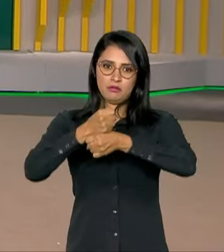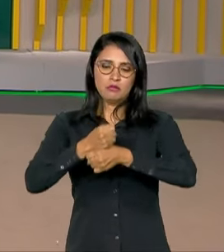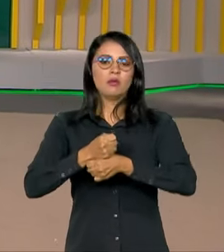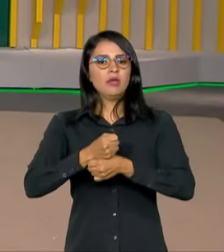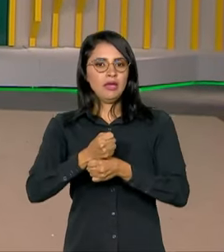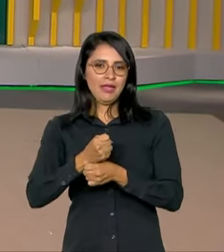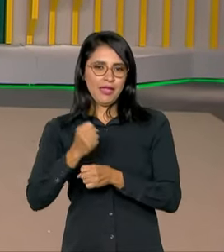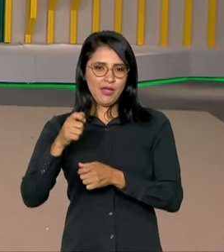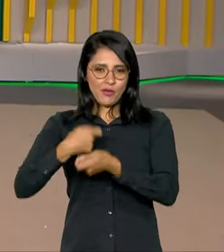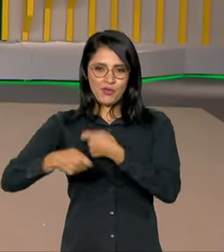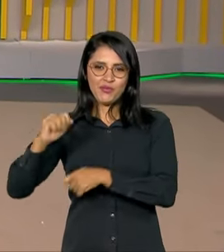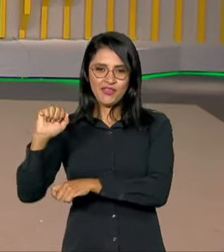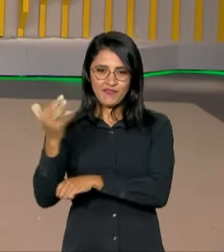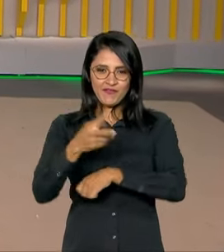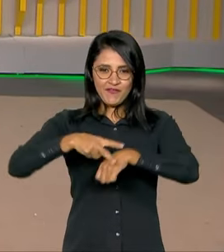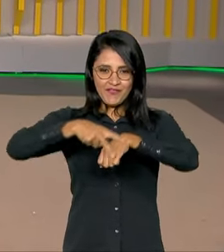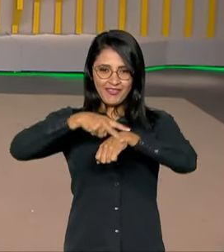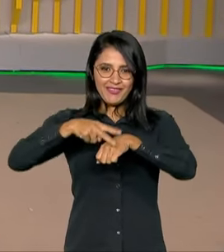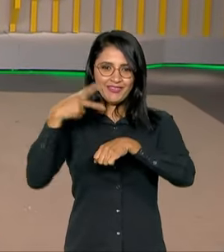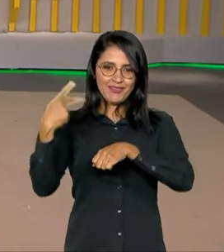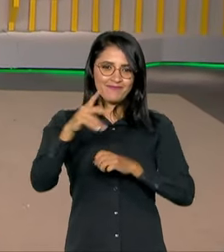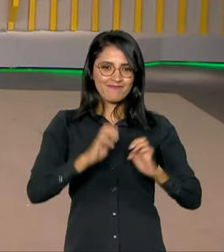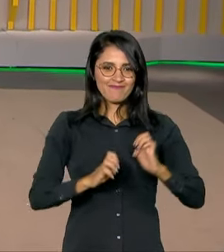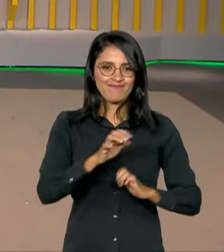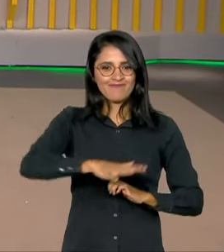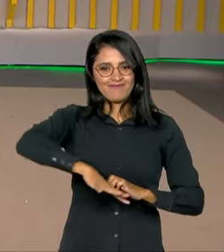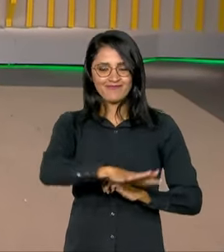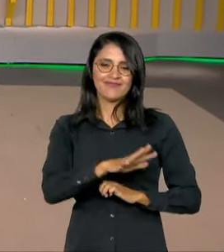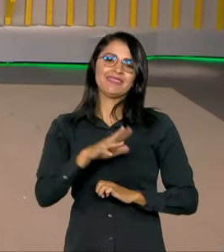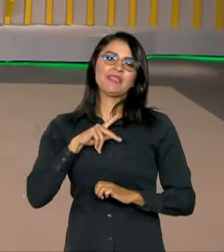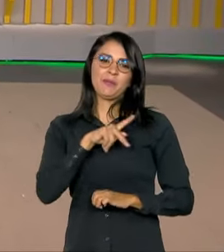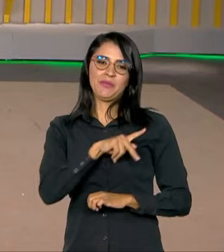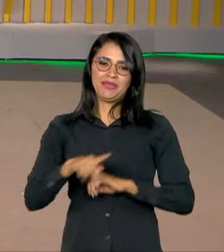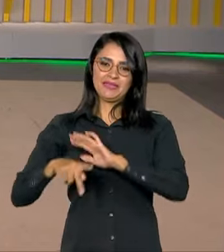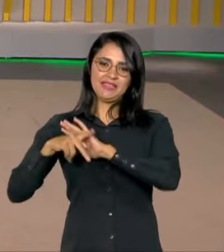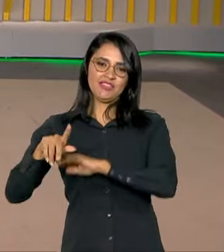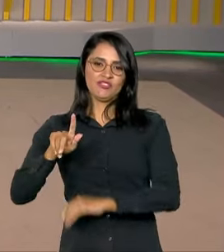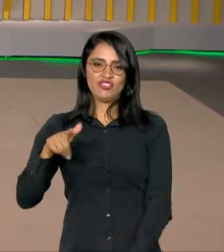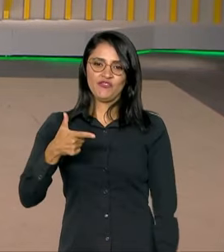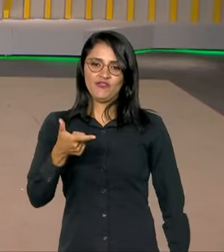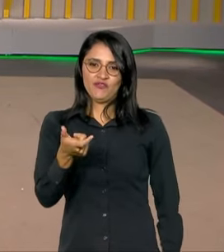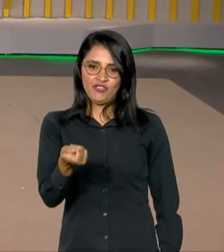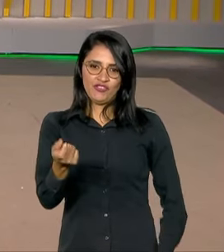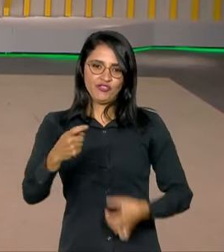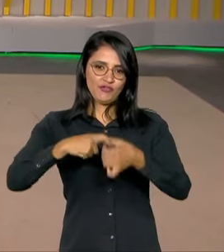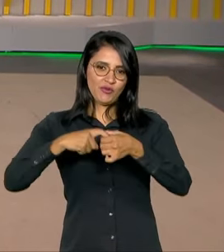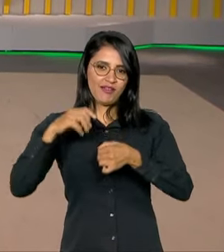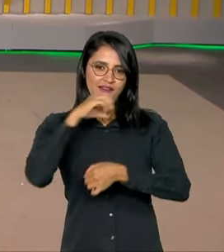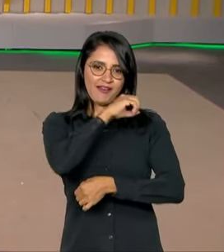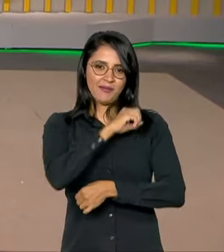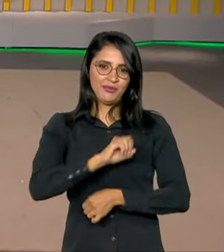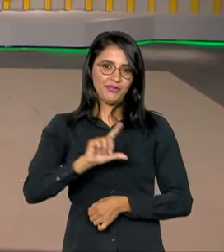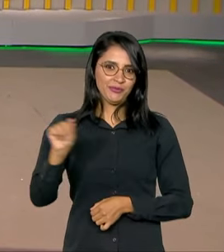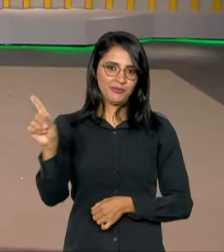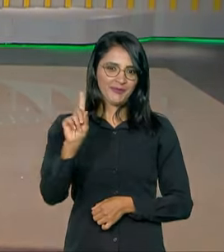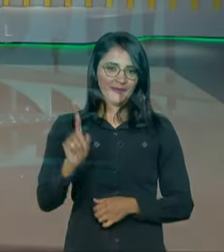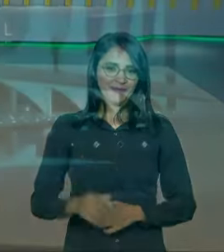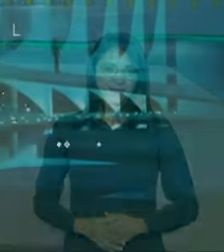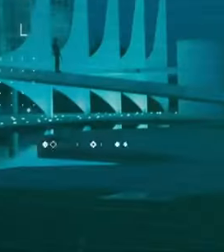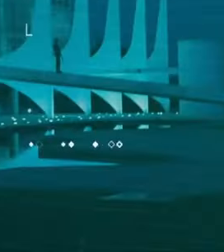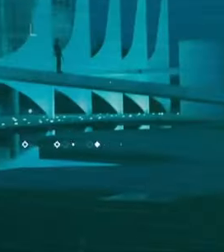economia verde é a aposta do setor industrial durante a presidência do Brasil no G20. A gente volta em instantes, não saia daí.